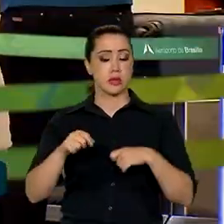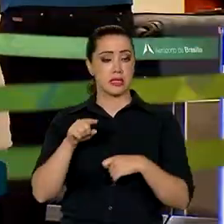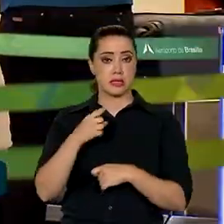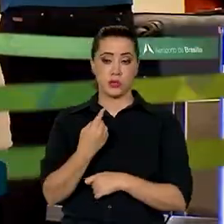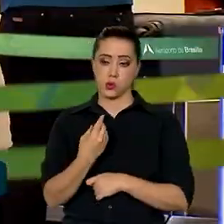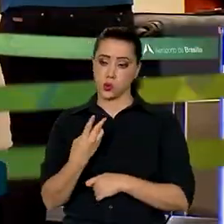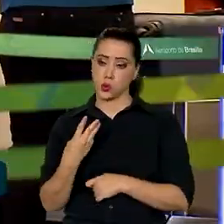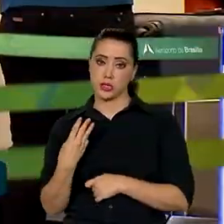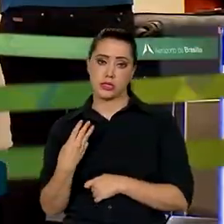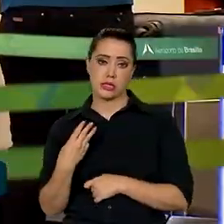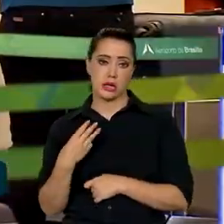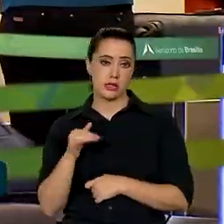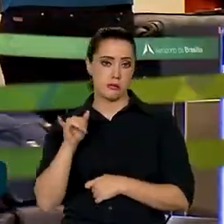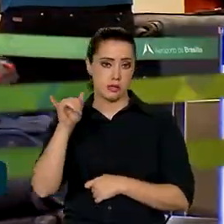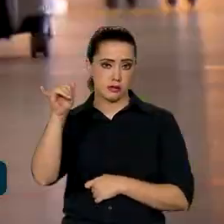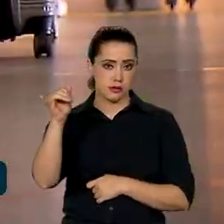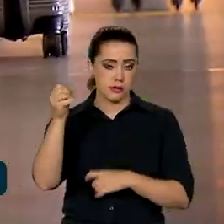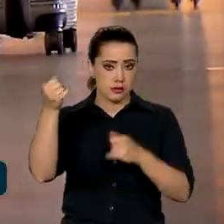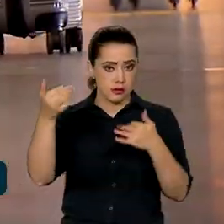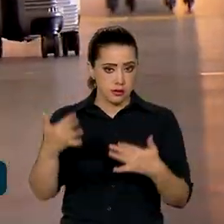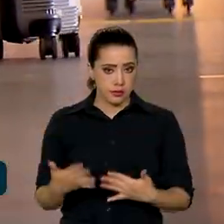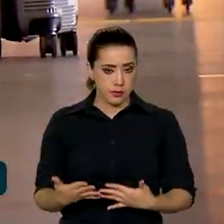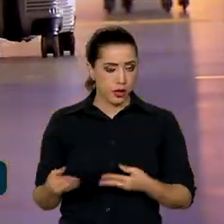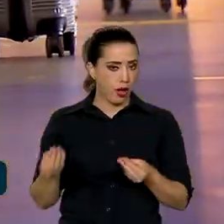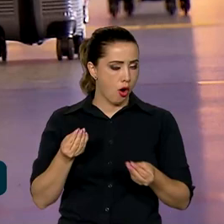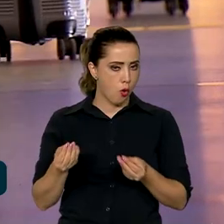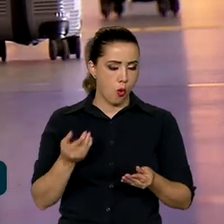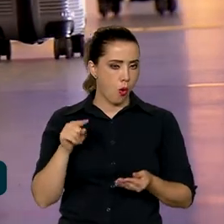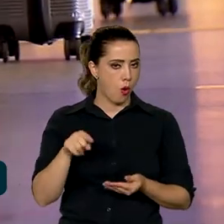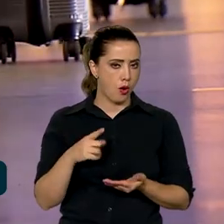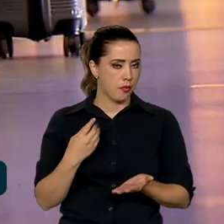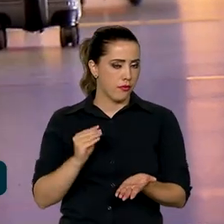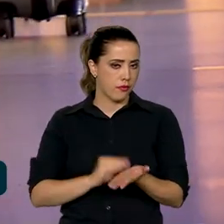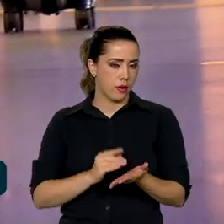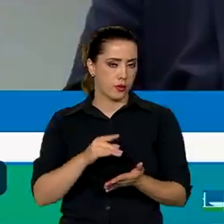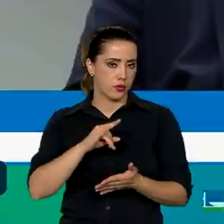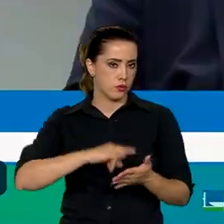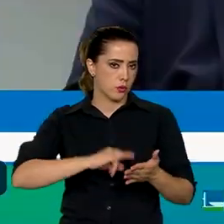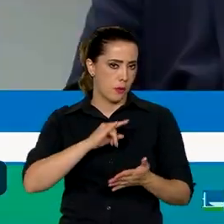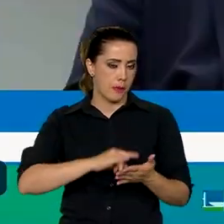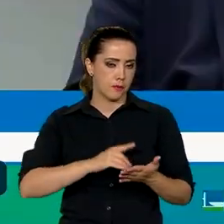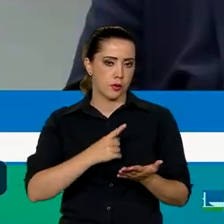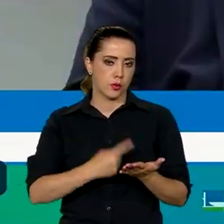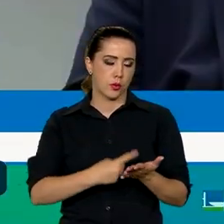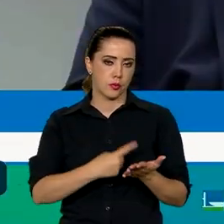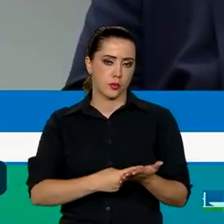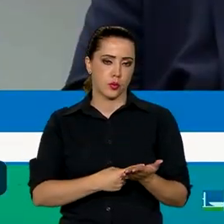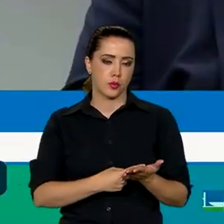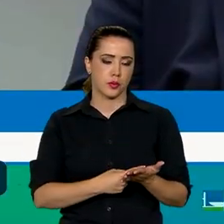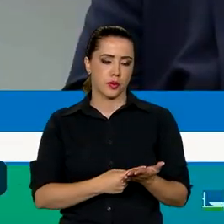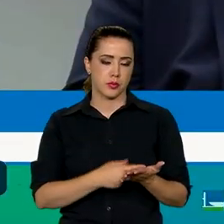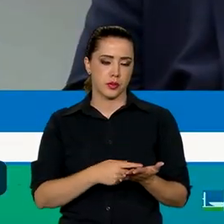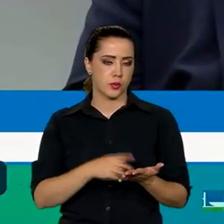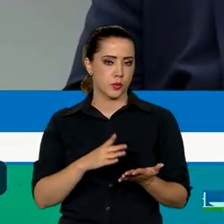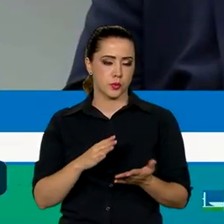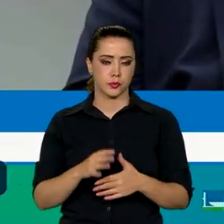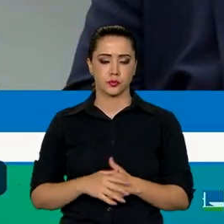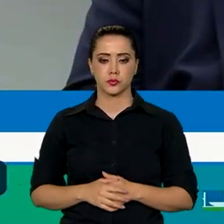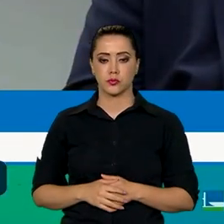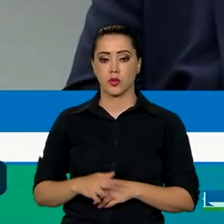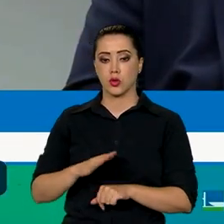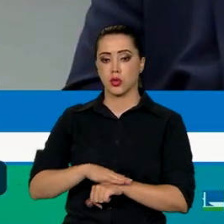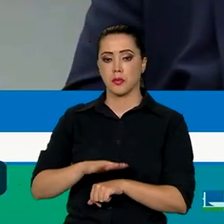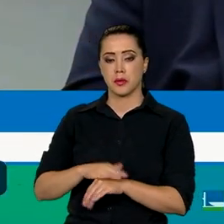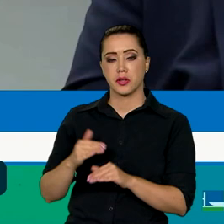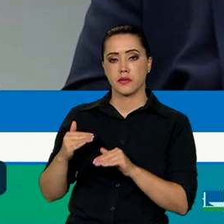com provas as alegações que foram feitas sobre o descumprimento dos contratos de viagem. No momento em que você não aceita um convite